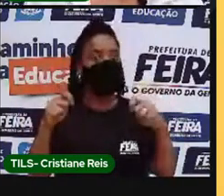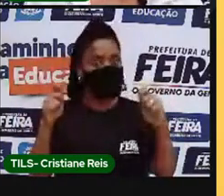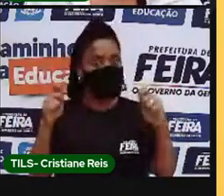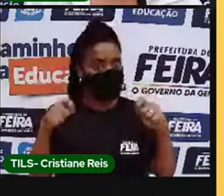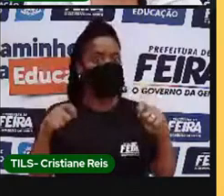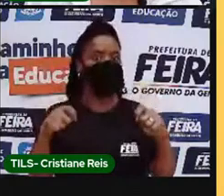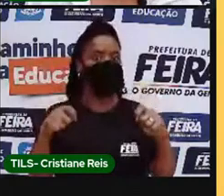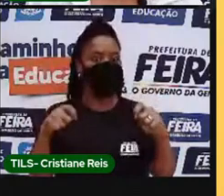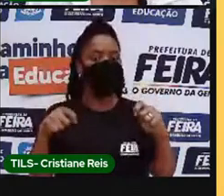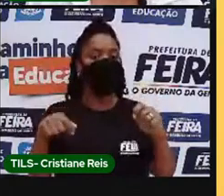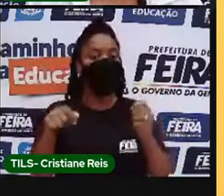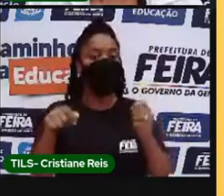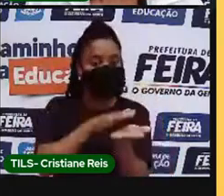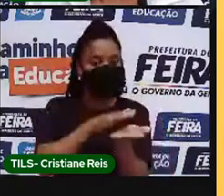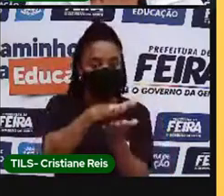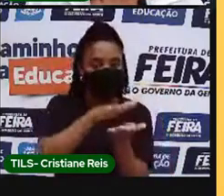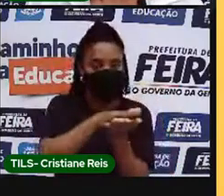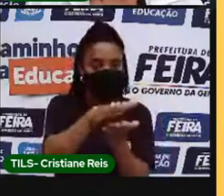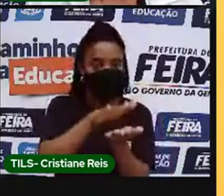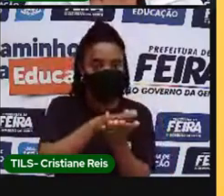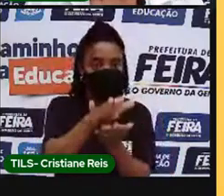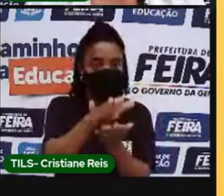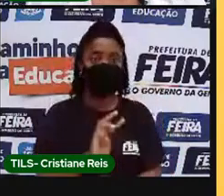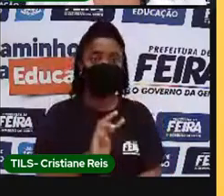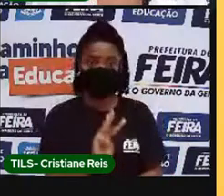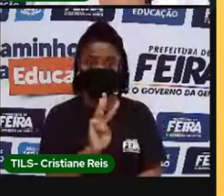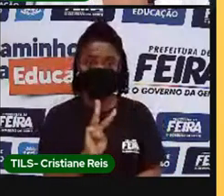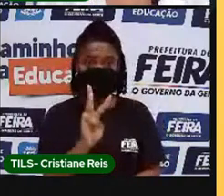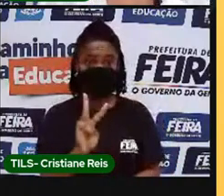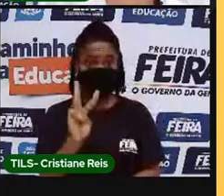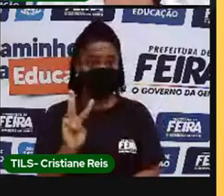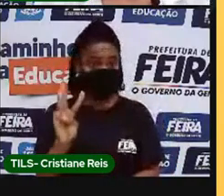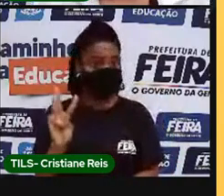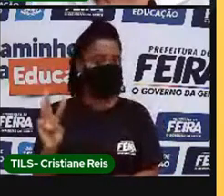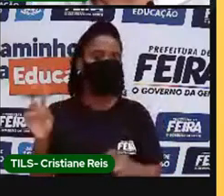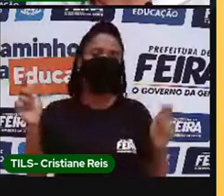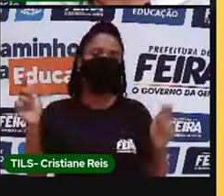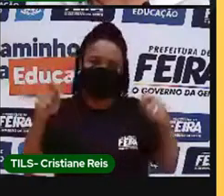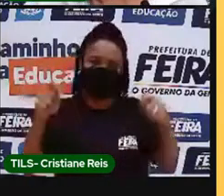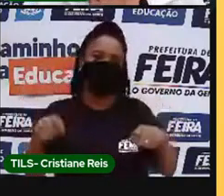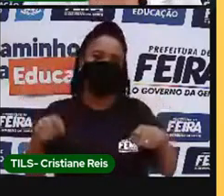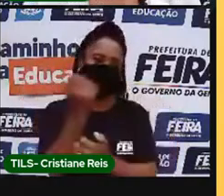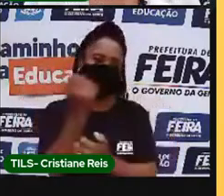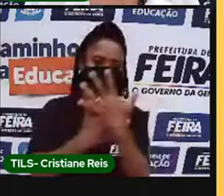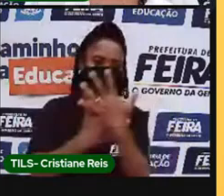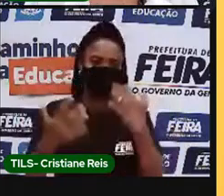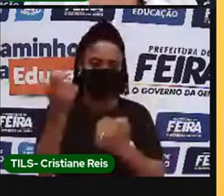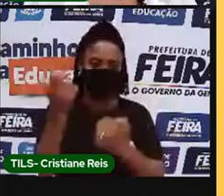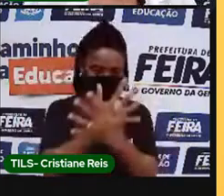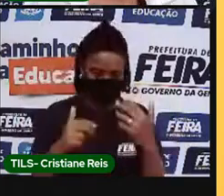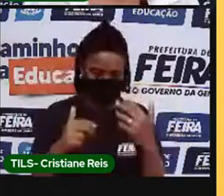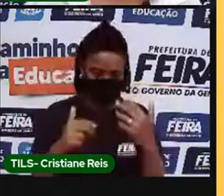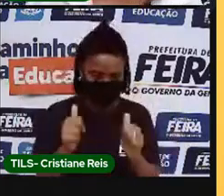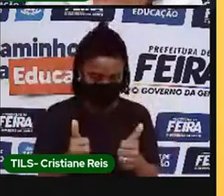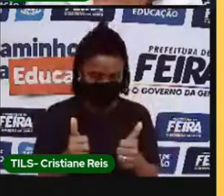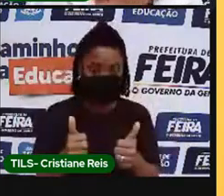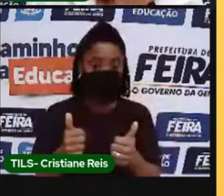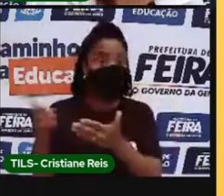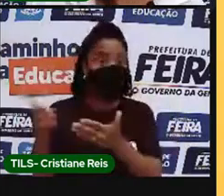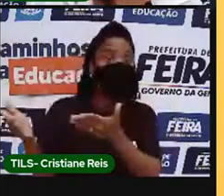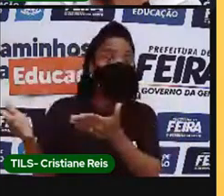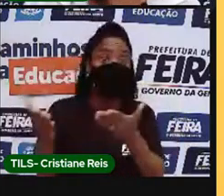material impresso, que vocês receberão. Então, nesse momento agora, eu os convido a pensar um pouco